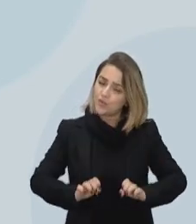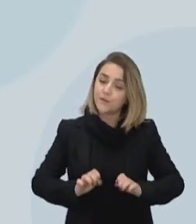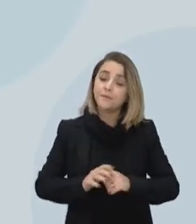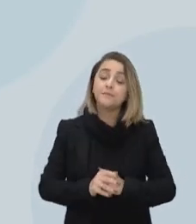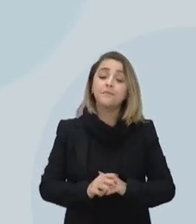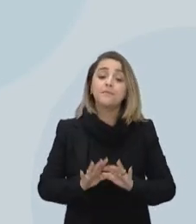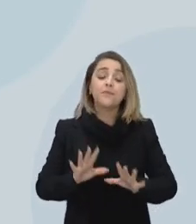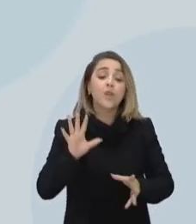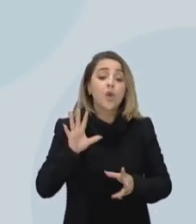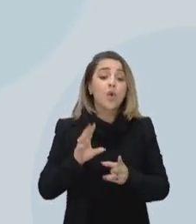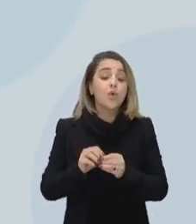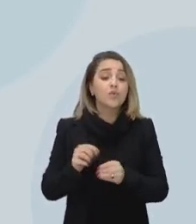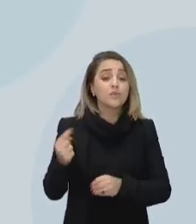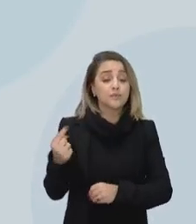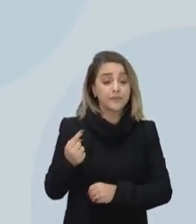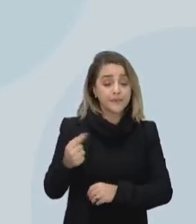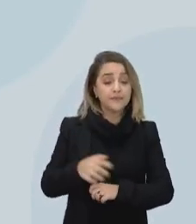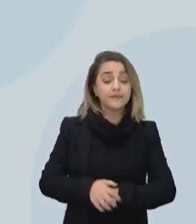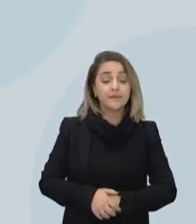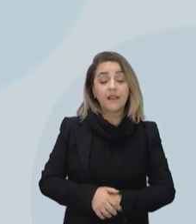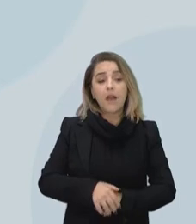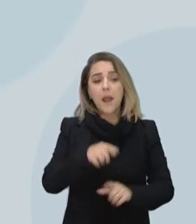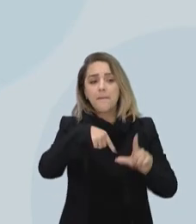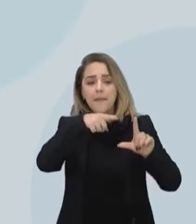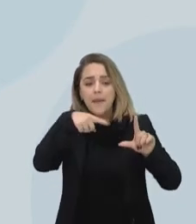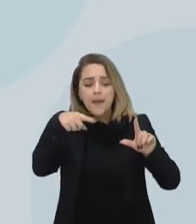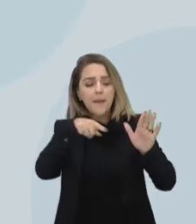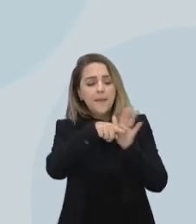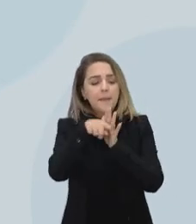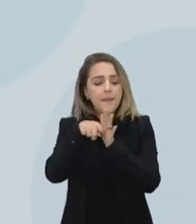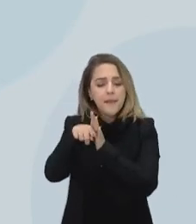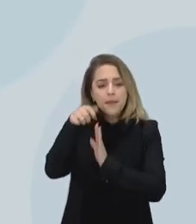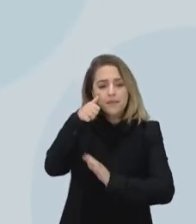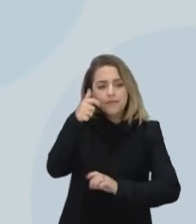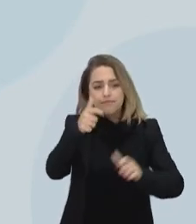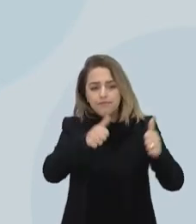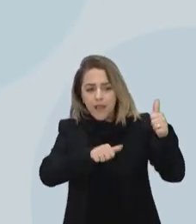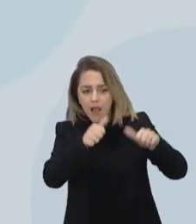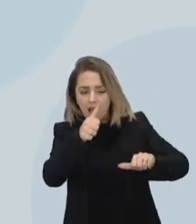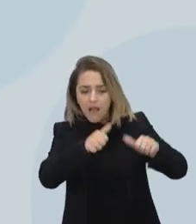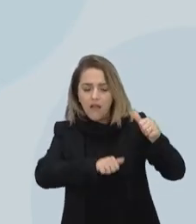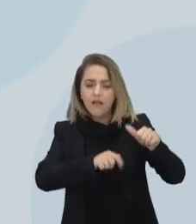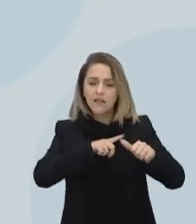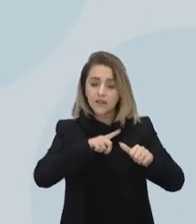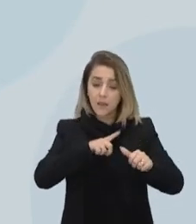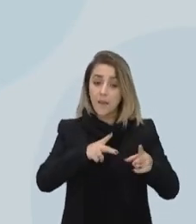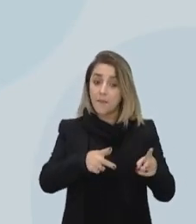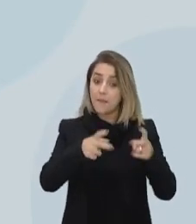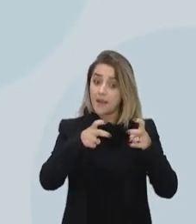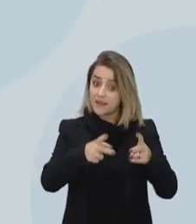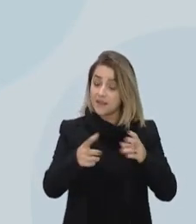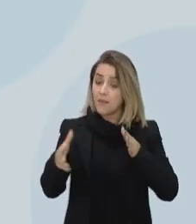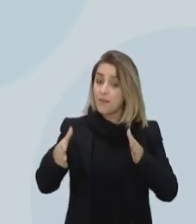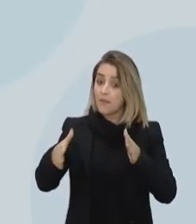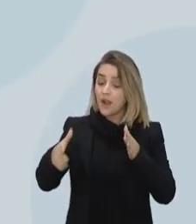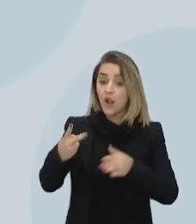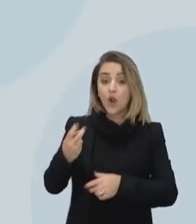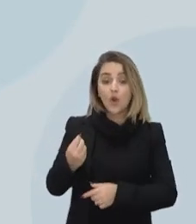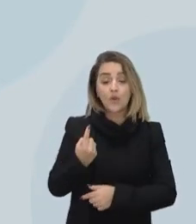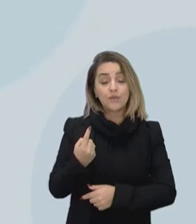partir da análise dos dados, verificamos que na Pesquisa Nacional por Amostra de Domicílios contínua de 2018 no Brasil,